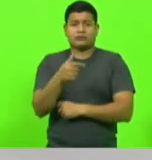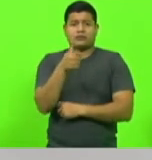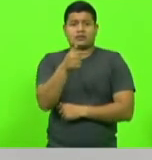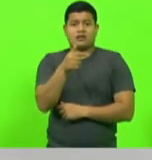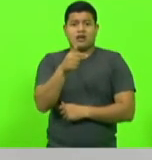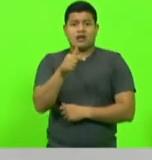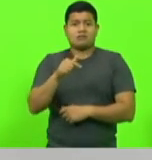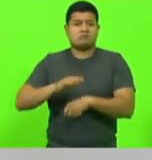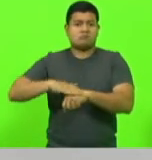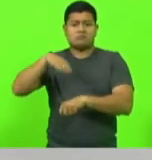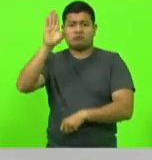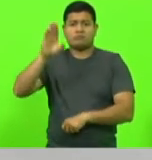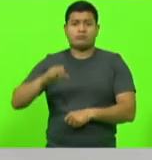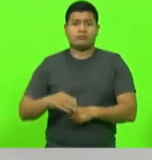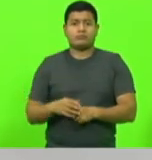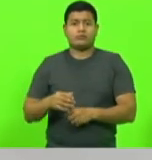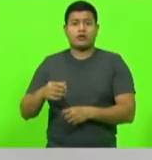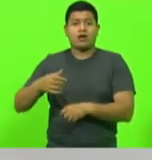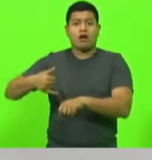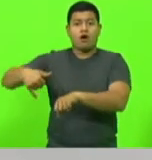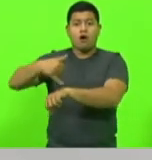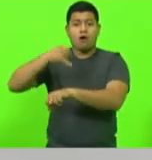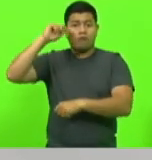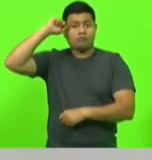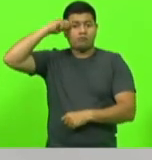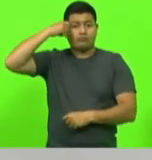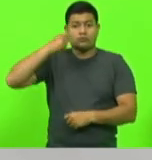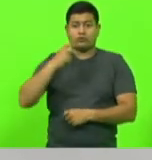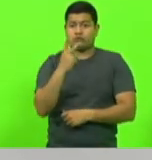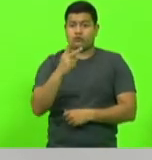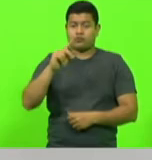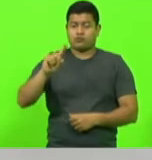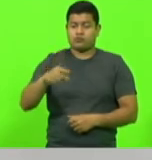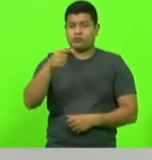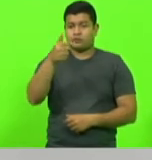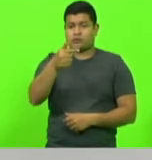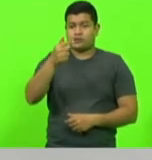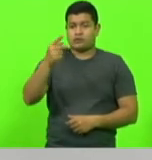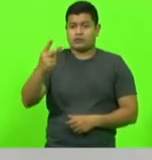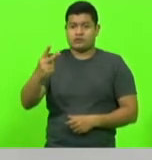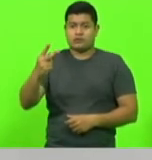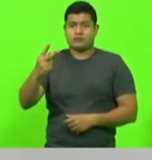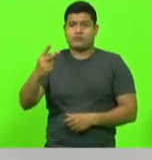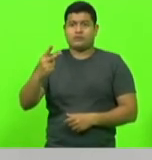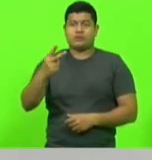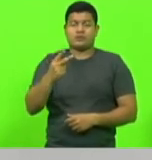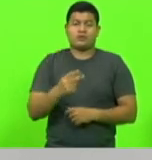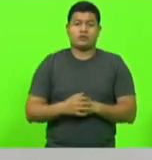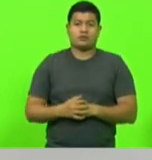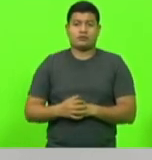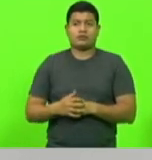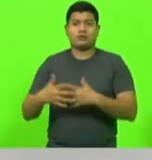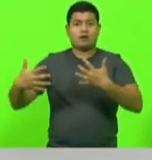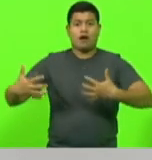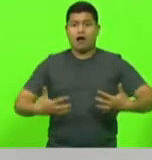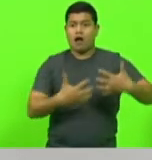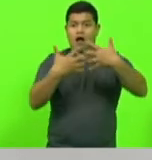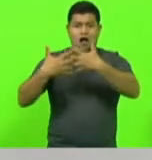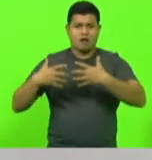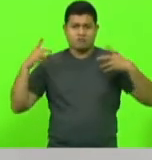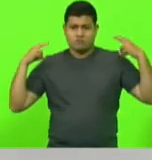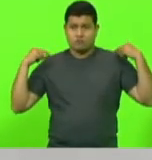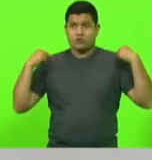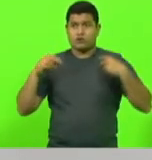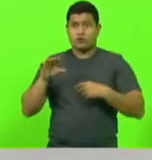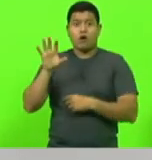diesel,$ 2,72. Os caminhoneiros que apoiaram o Bolsonaro, R$